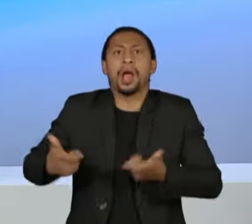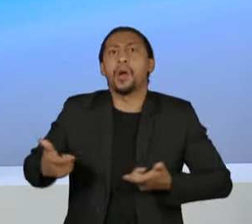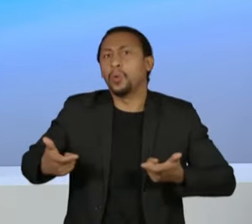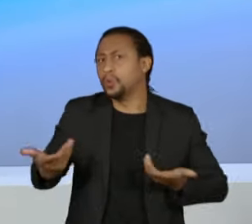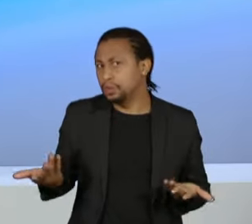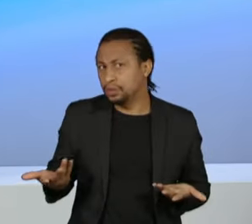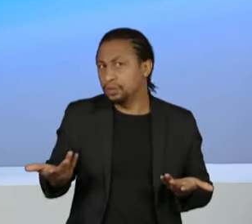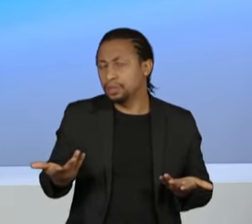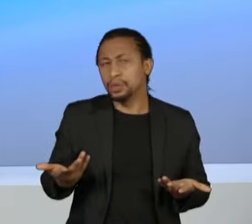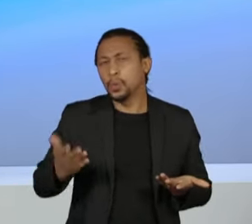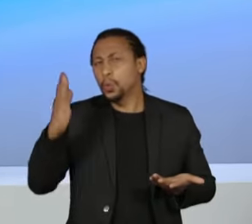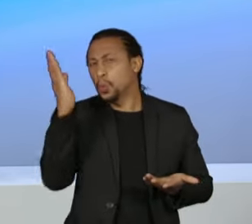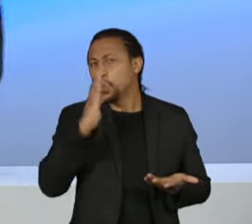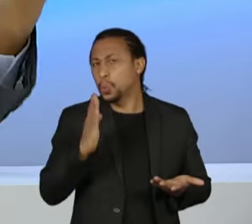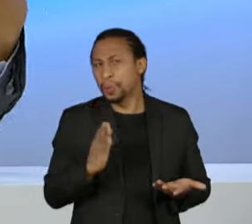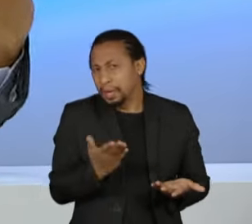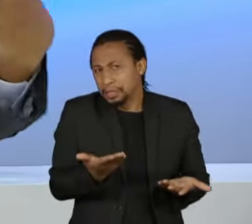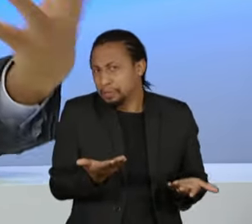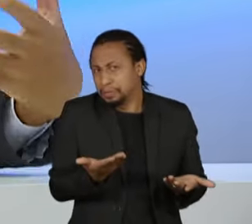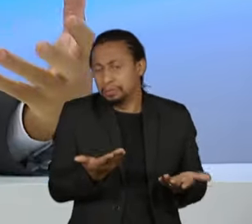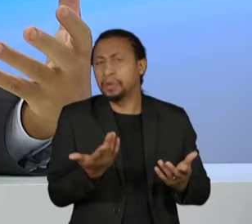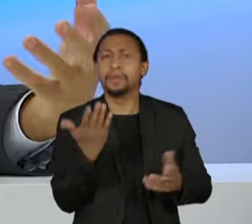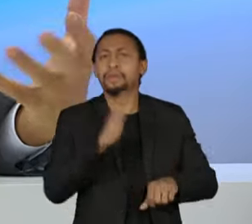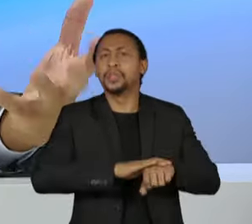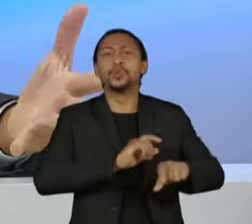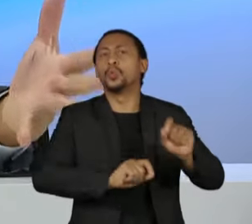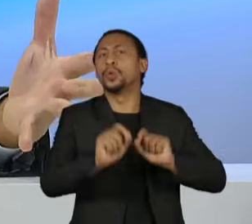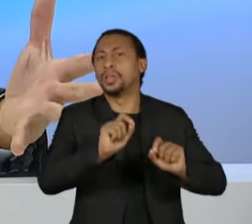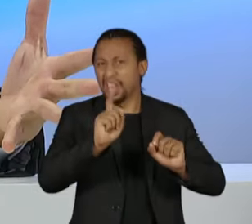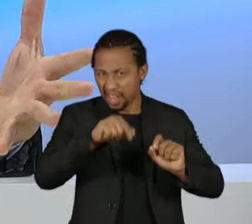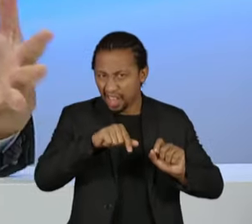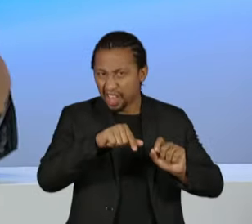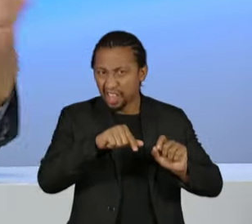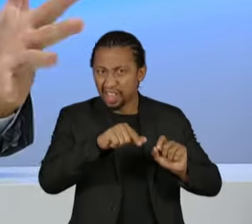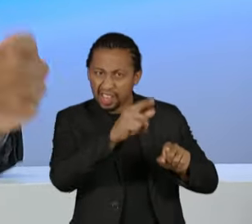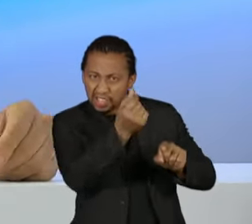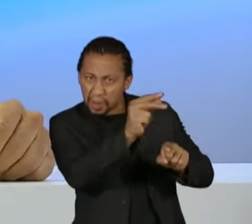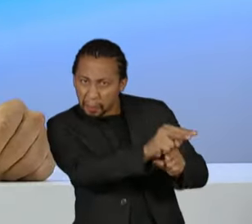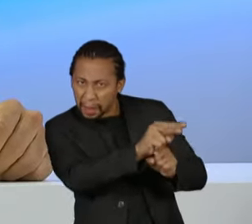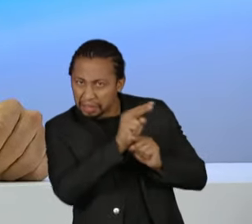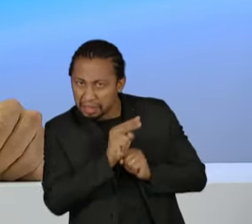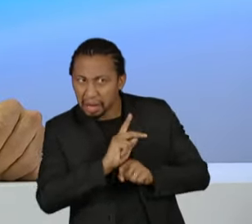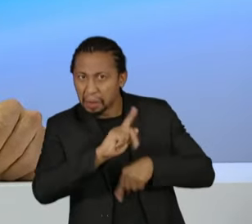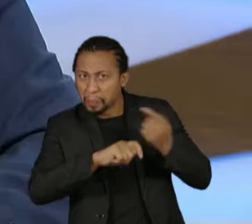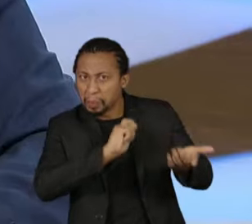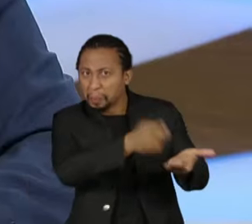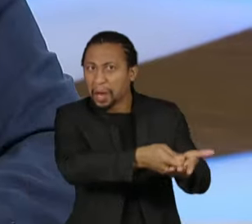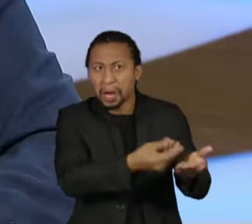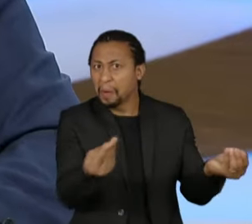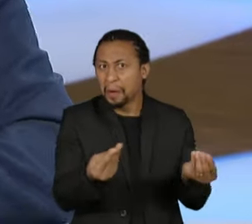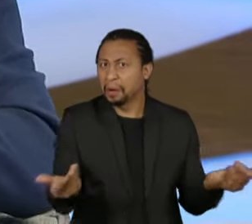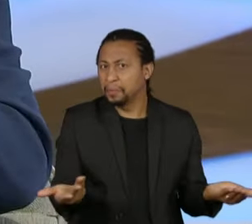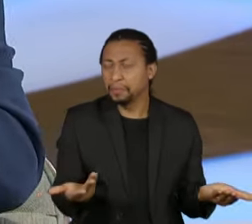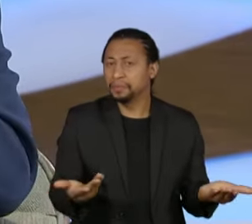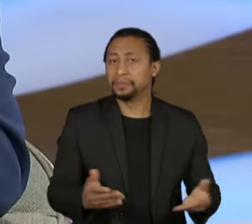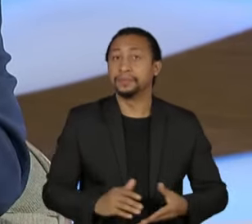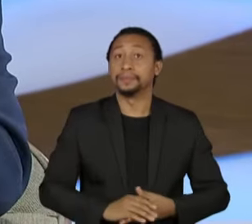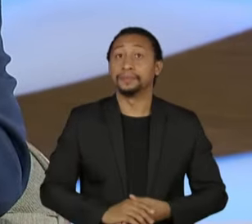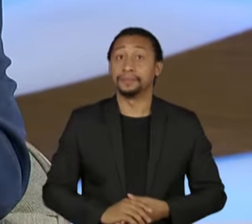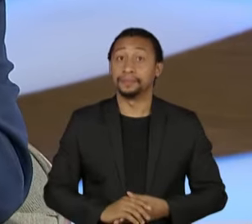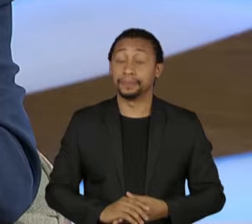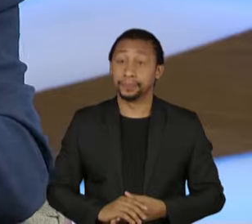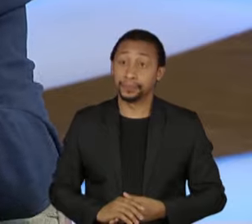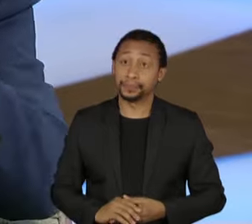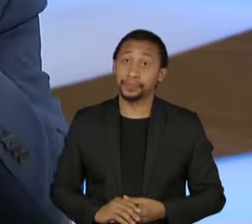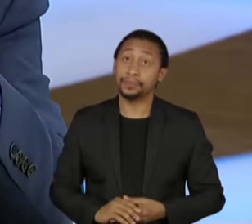de dívida? O que ele vai fazer? Como é que ele vai conseguir honrar uma dívida desse tamanho? Primeiro, não são duas